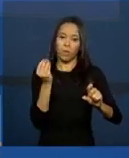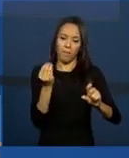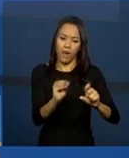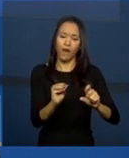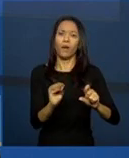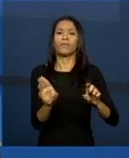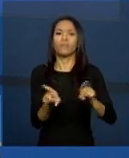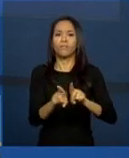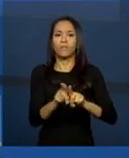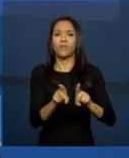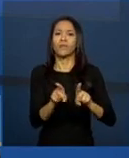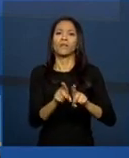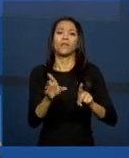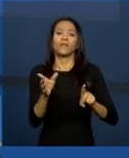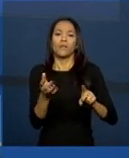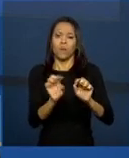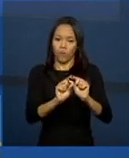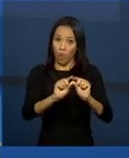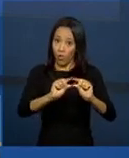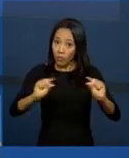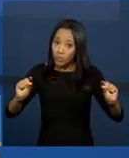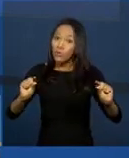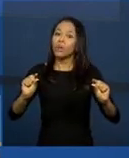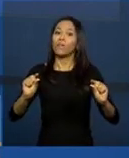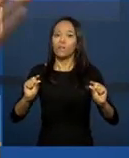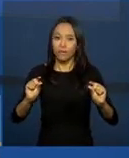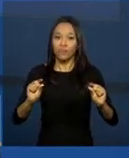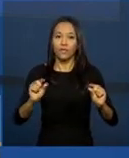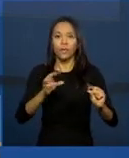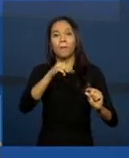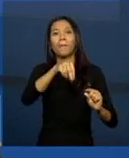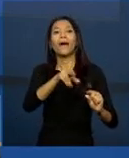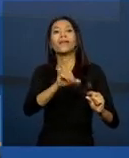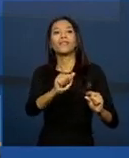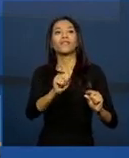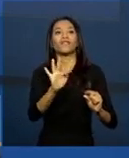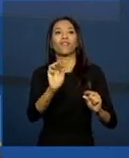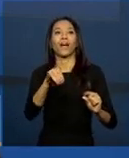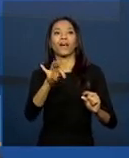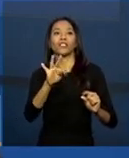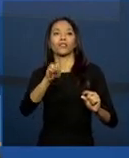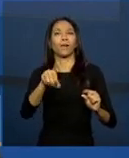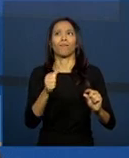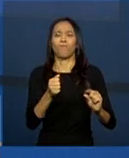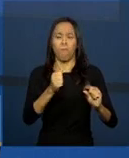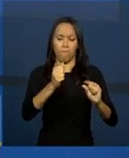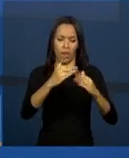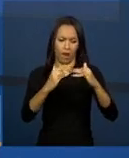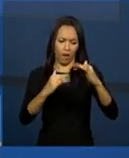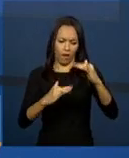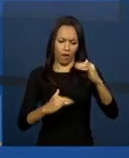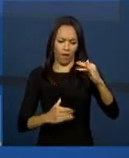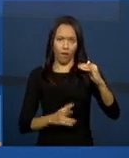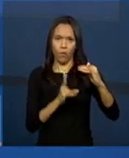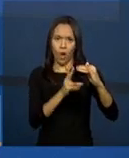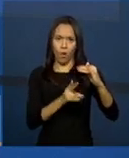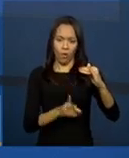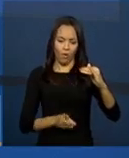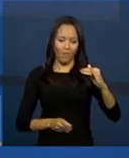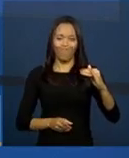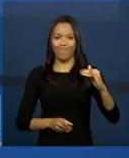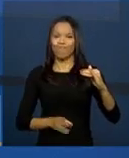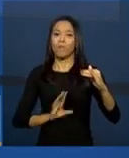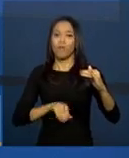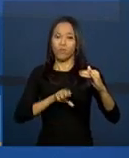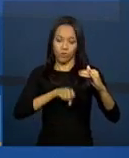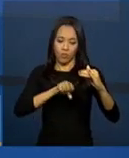sobrenome, ainda, assim, você bota lá Maria de Fátima, por exemplo, vai ter várias Marias de Fátima, mas ele vai buscar todas elas